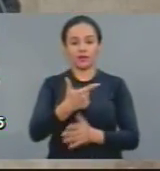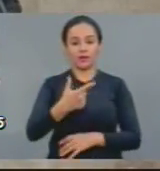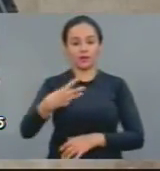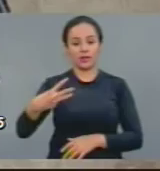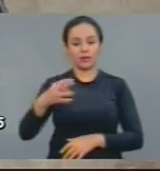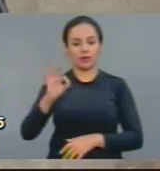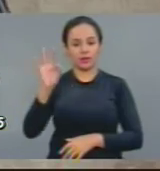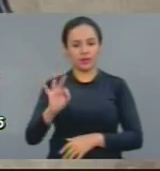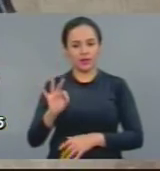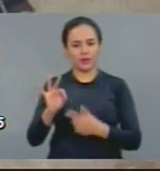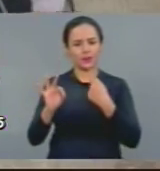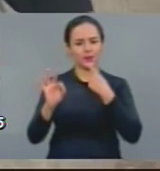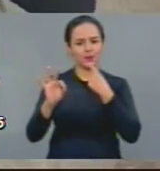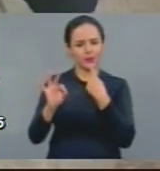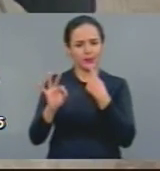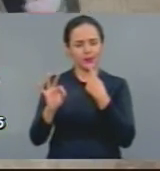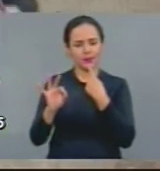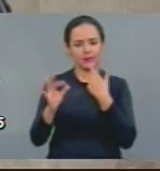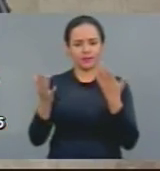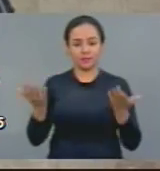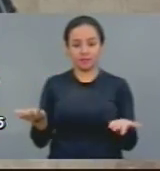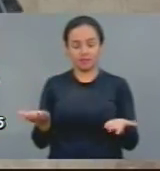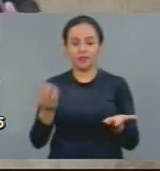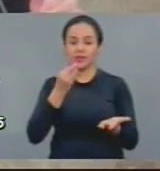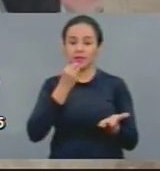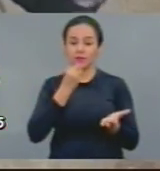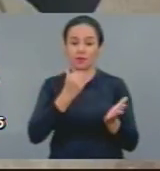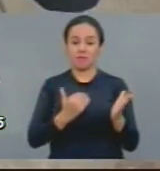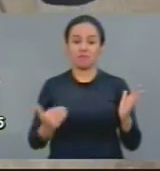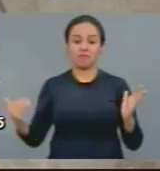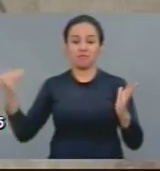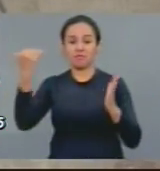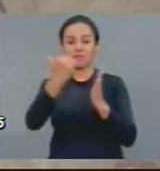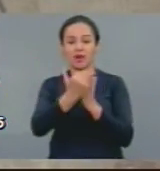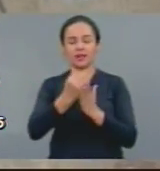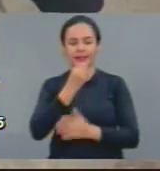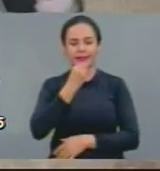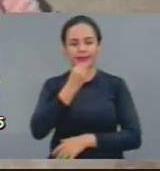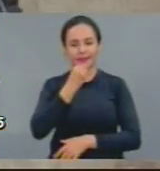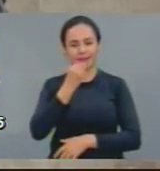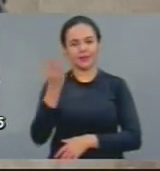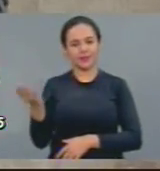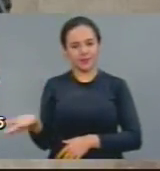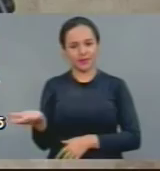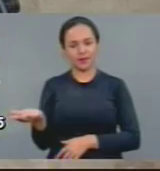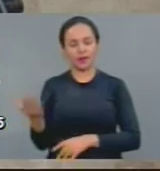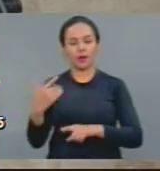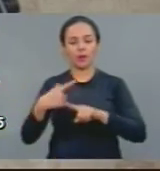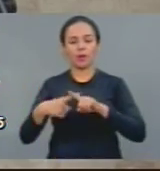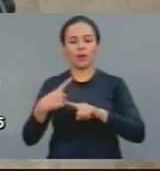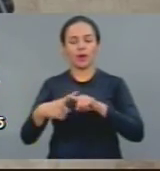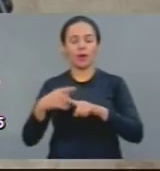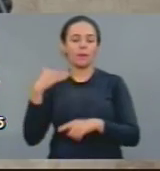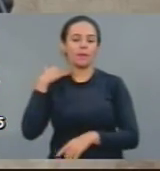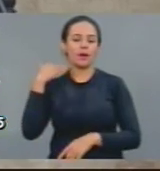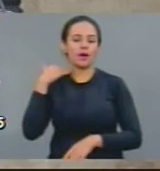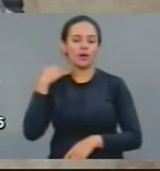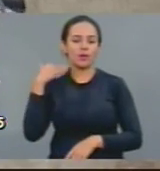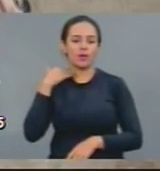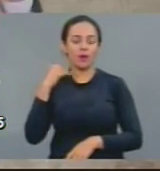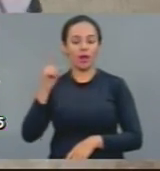pouco, Renato Roseno. É pouco, deputado. Deveriam elevar isso a mais, porque os bancos,